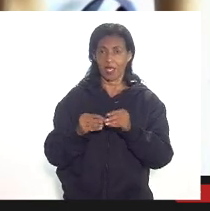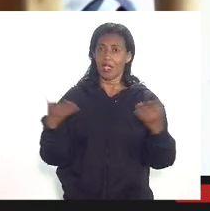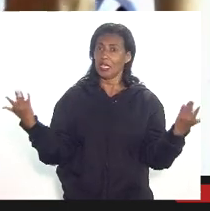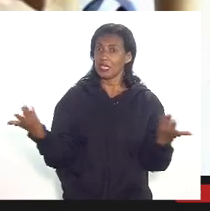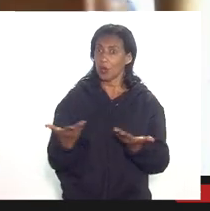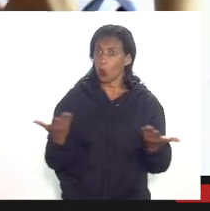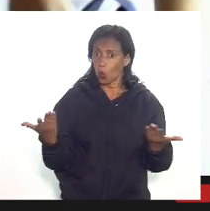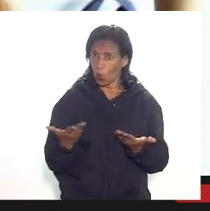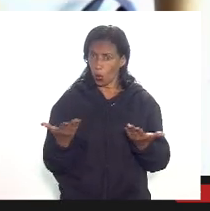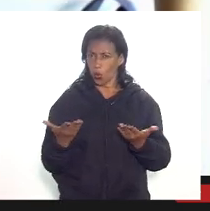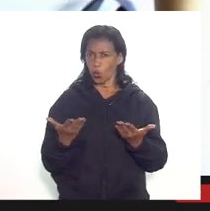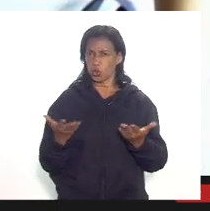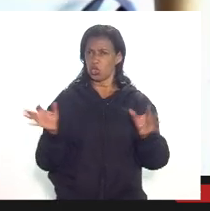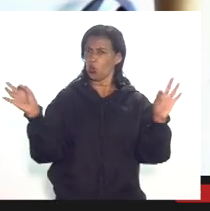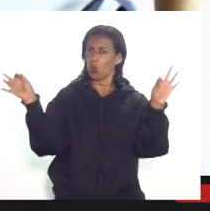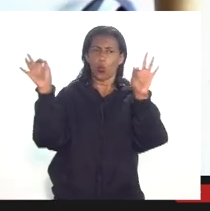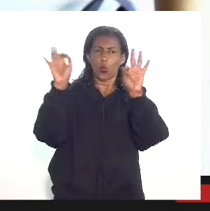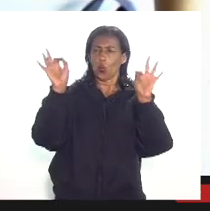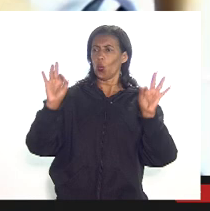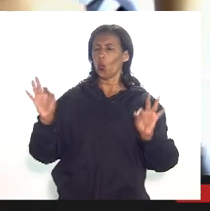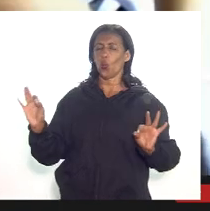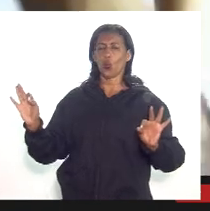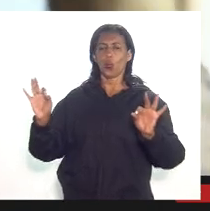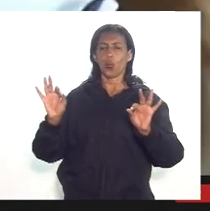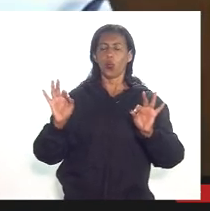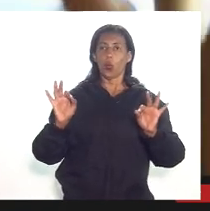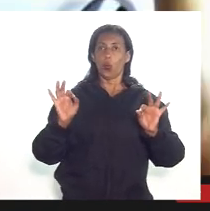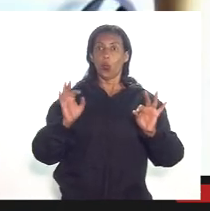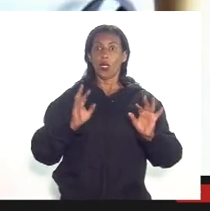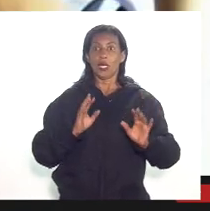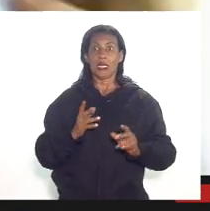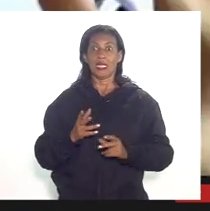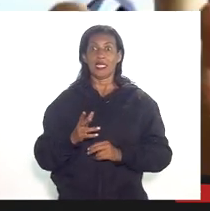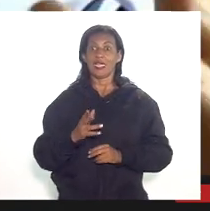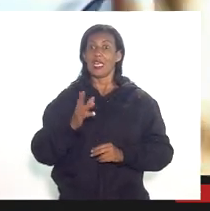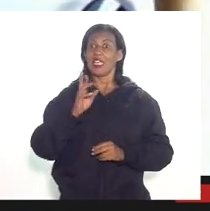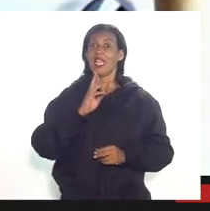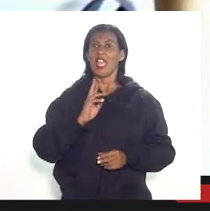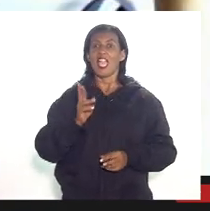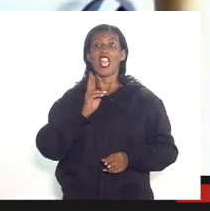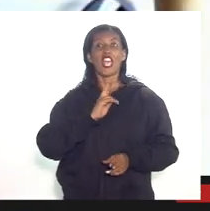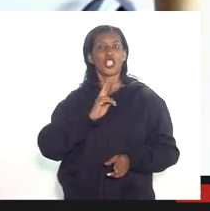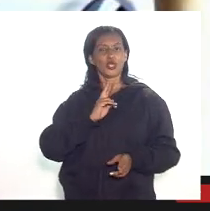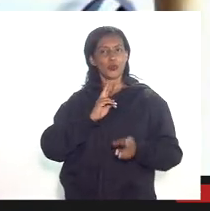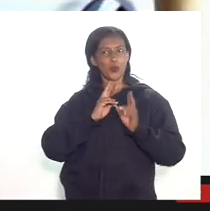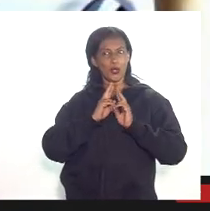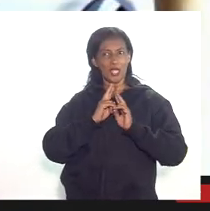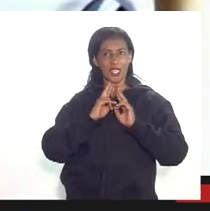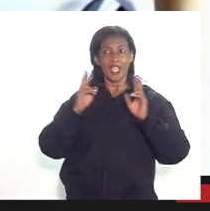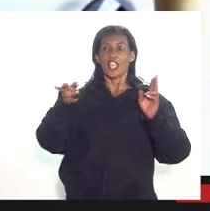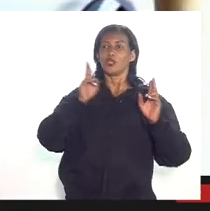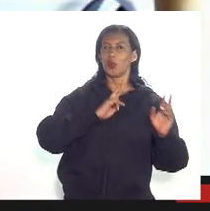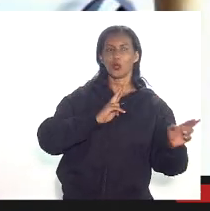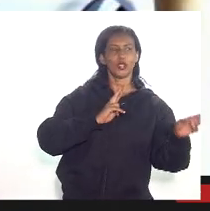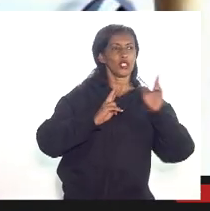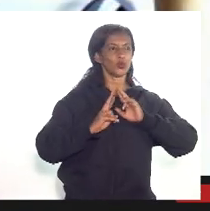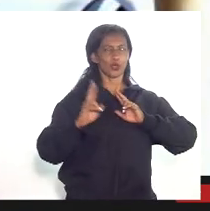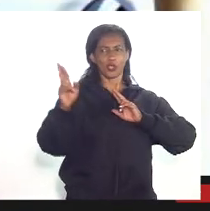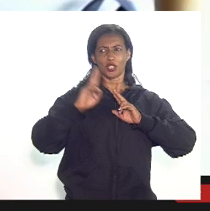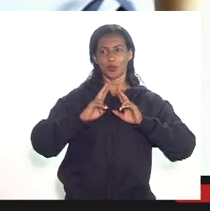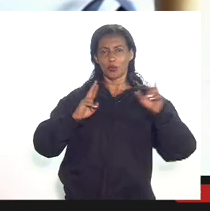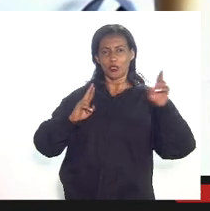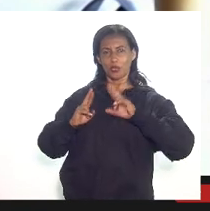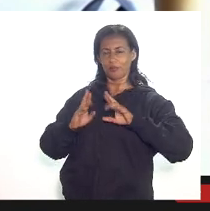ninguém estará aqui respondendo as perguntas até porque os senhores deputados